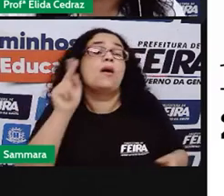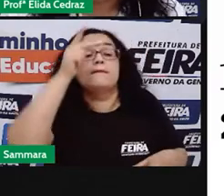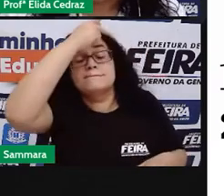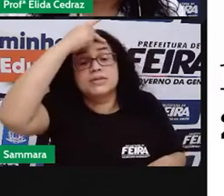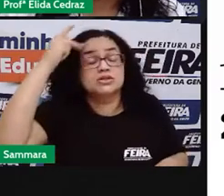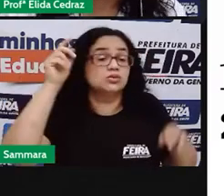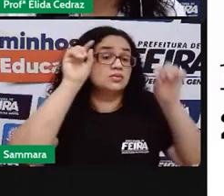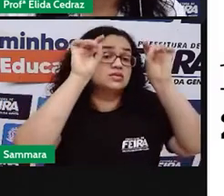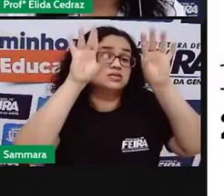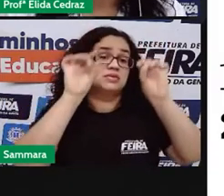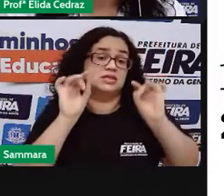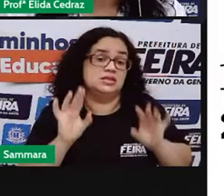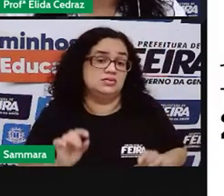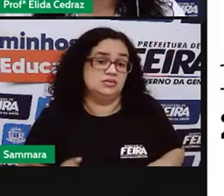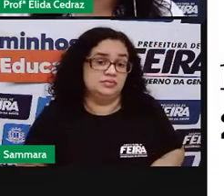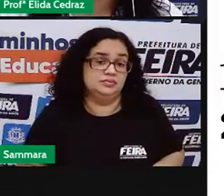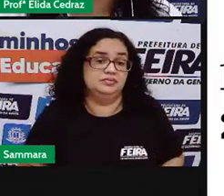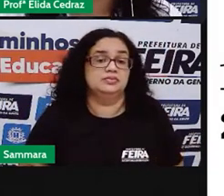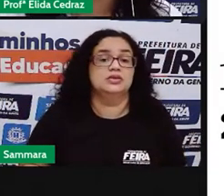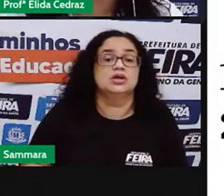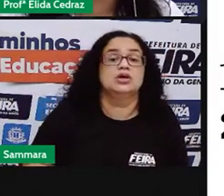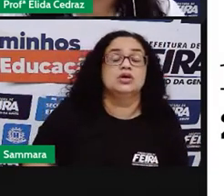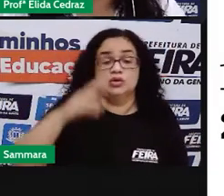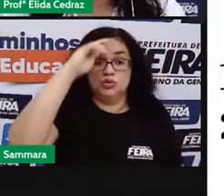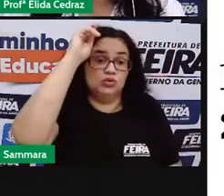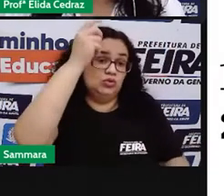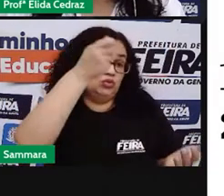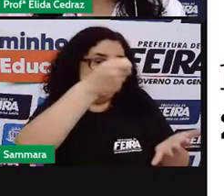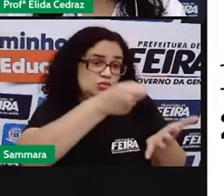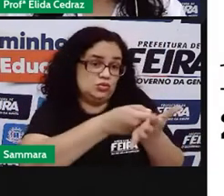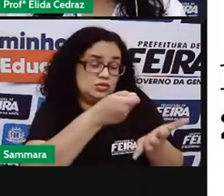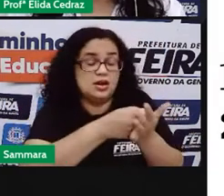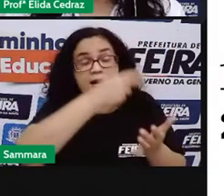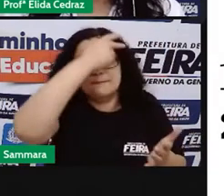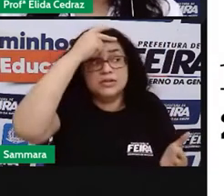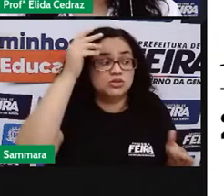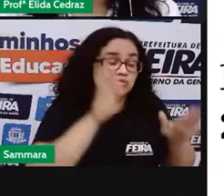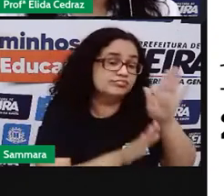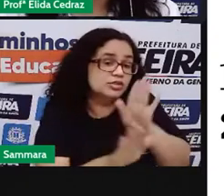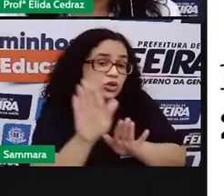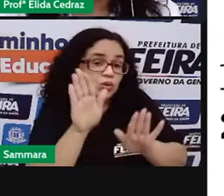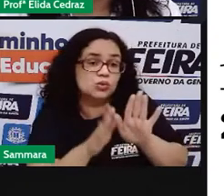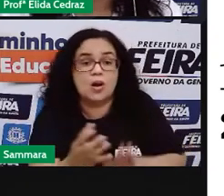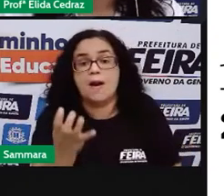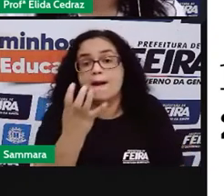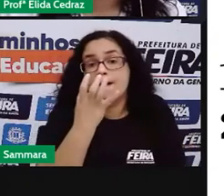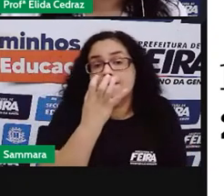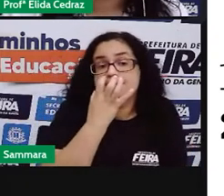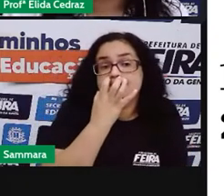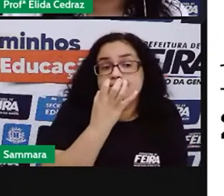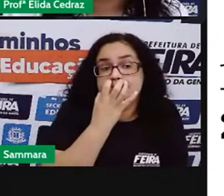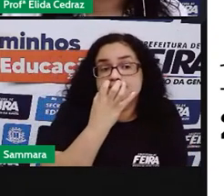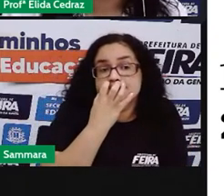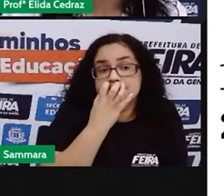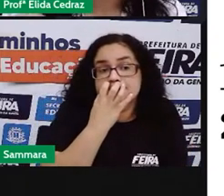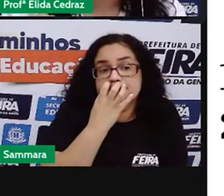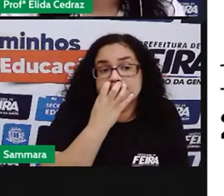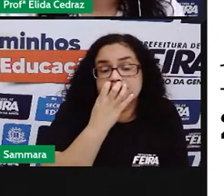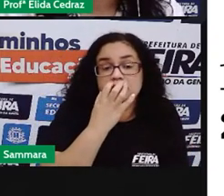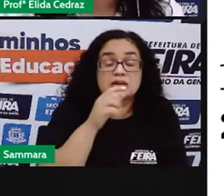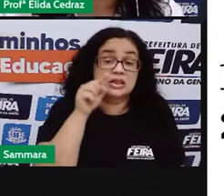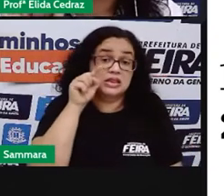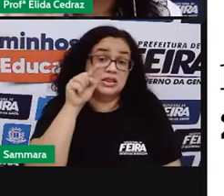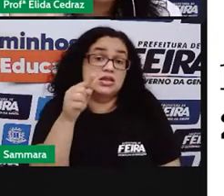-alvo. Os tutores de cães. Banham e tosam.